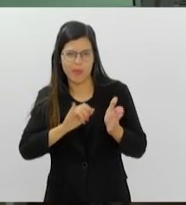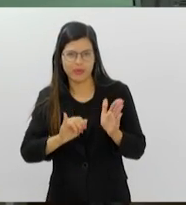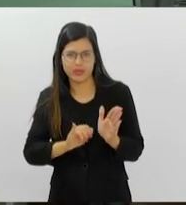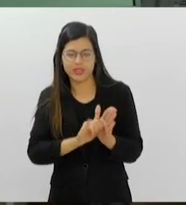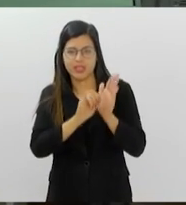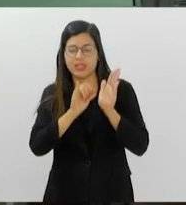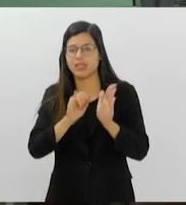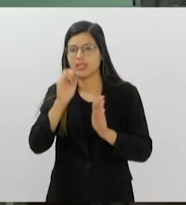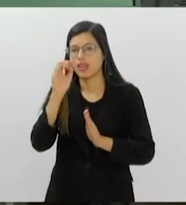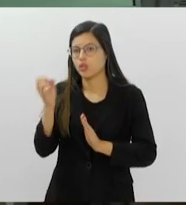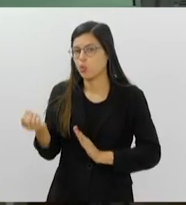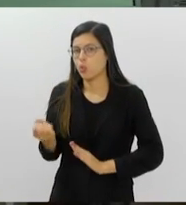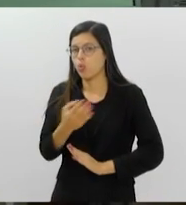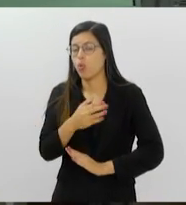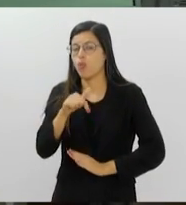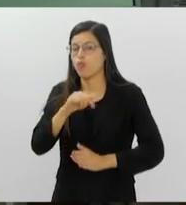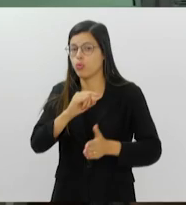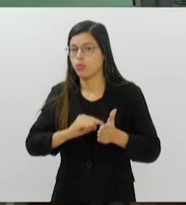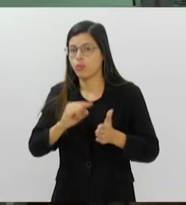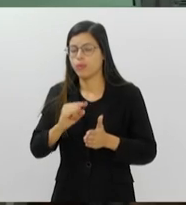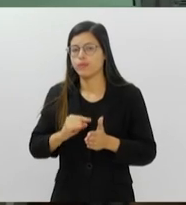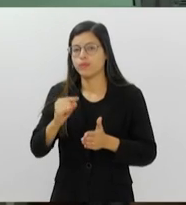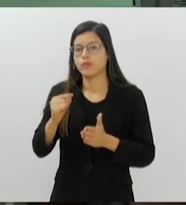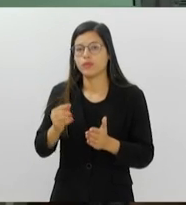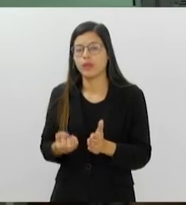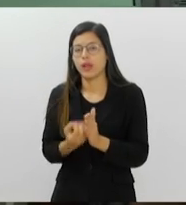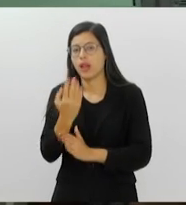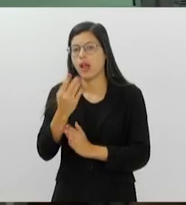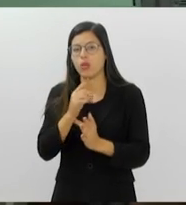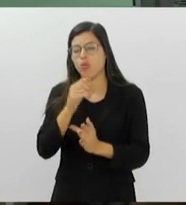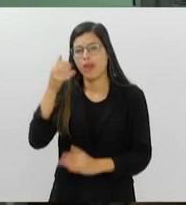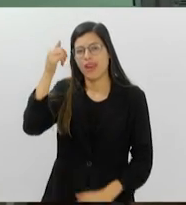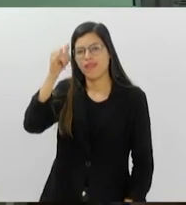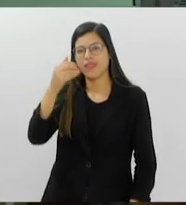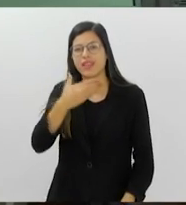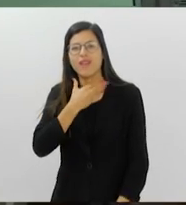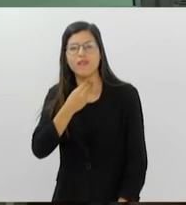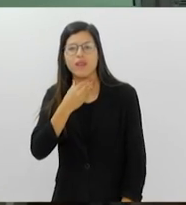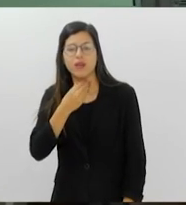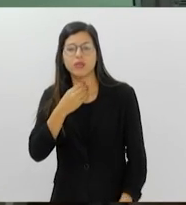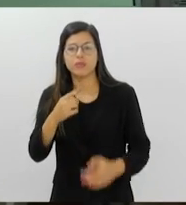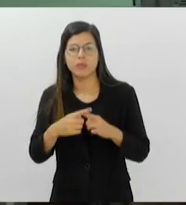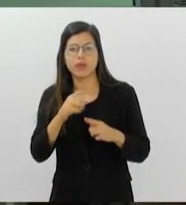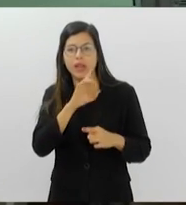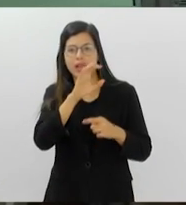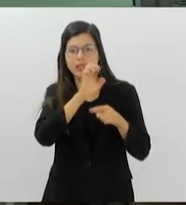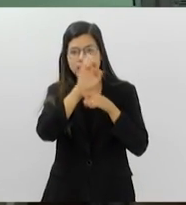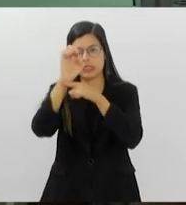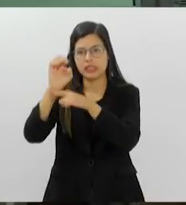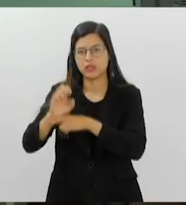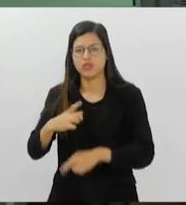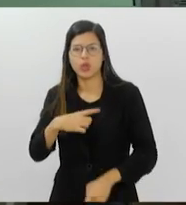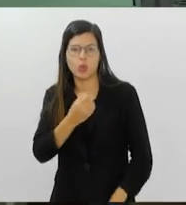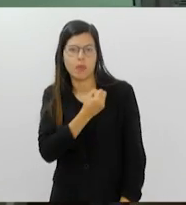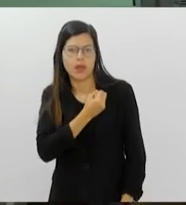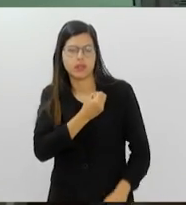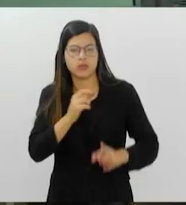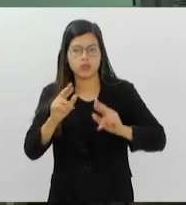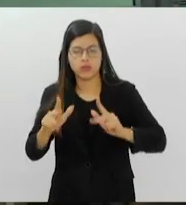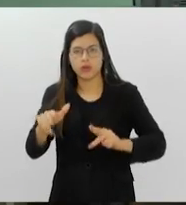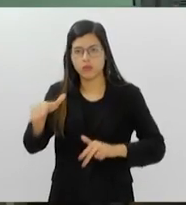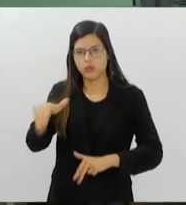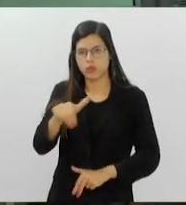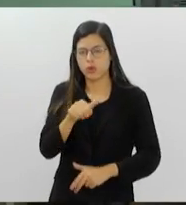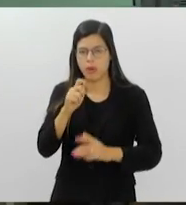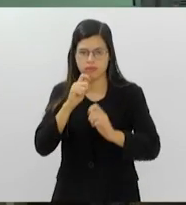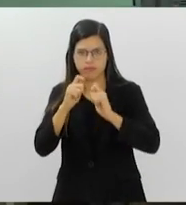documento foi criado para reduzir fraudes, já que cada estado contava com uma numeração diferente. Eu vou chamar o repórter Paulo Vitor Viviani,